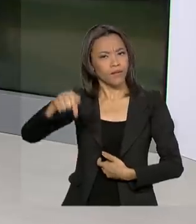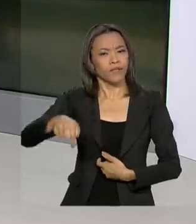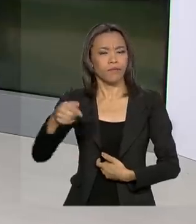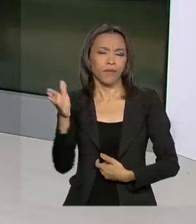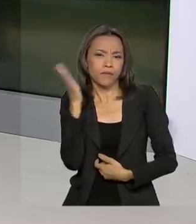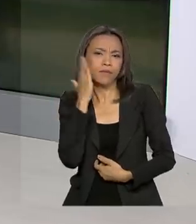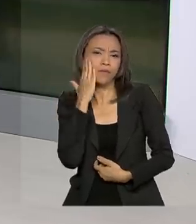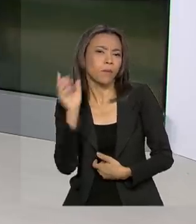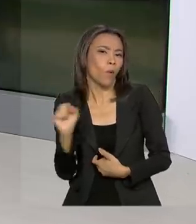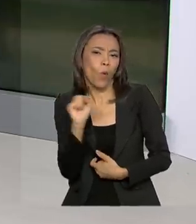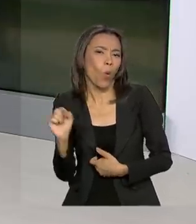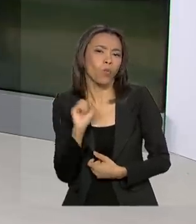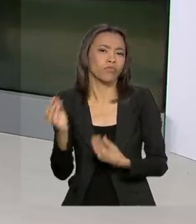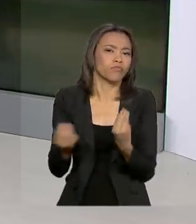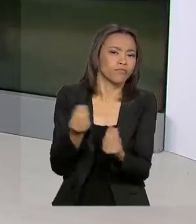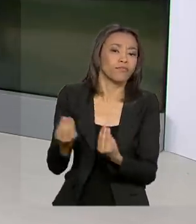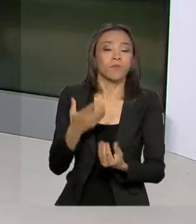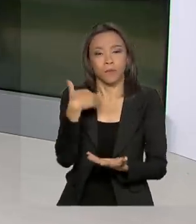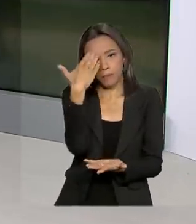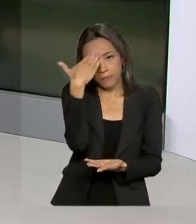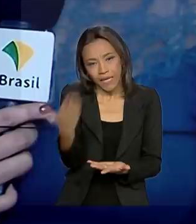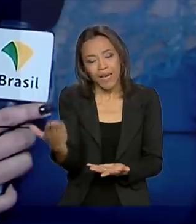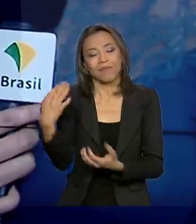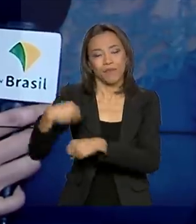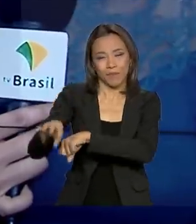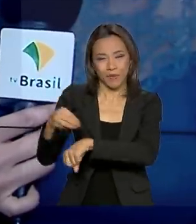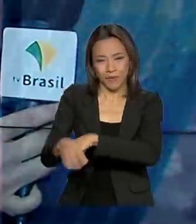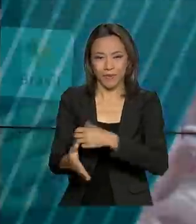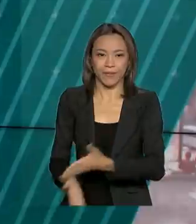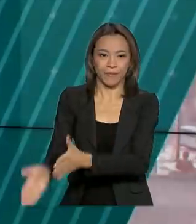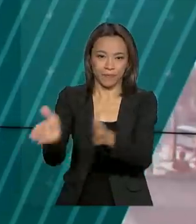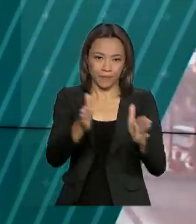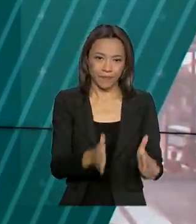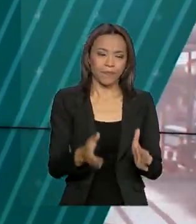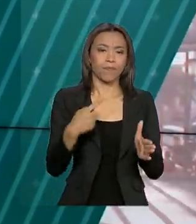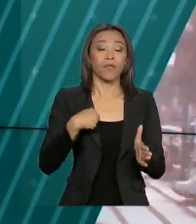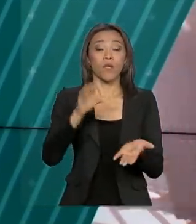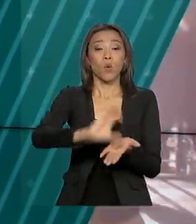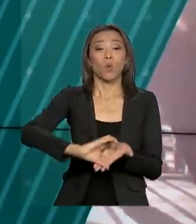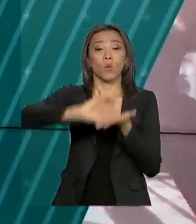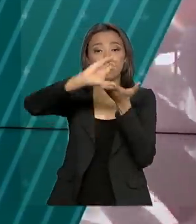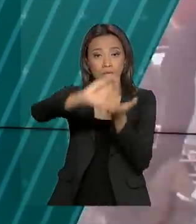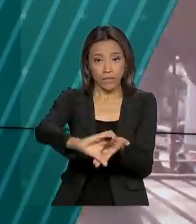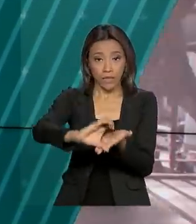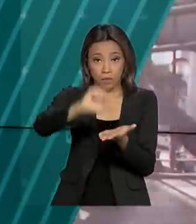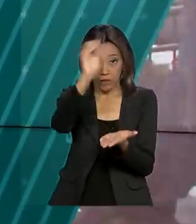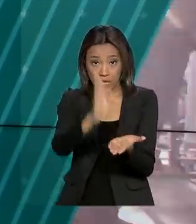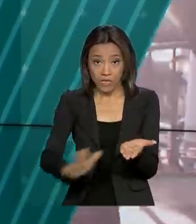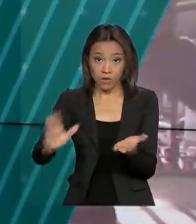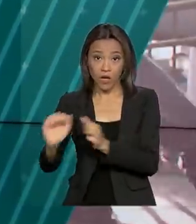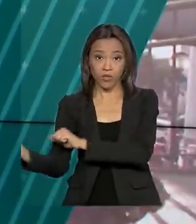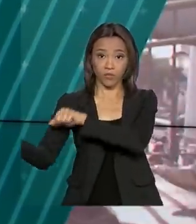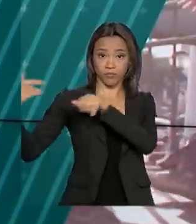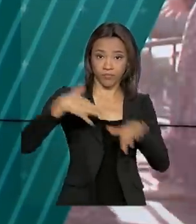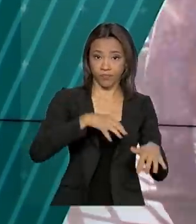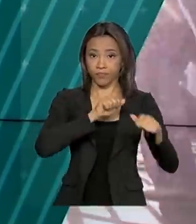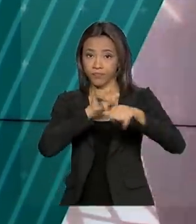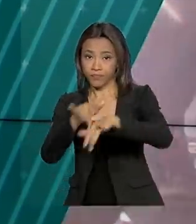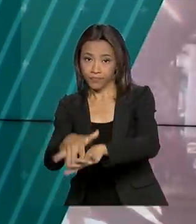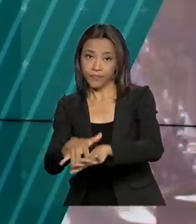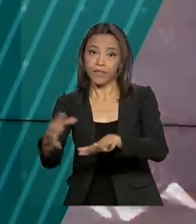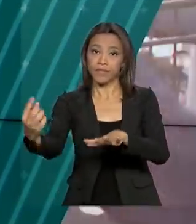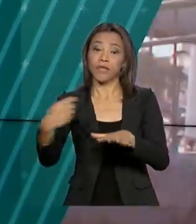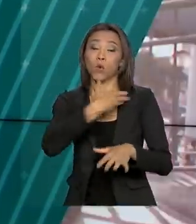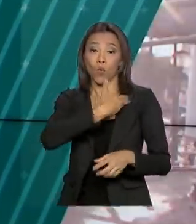Obrigada, Selma, pelas suas informações. Bom trabalho para você. O Conselho Nacional de Imigração, formado por governo e sociedade